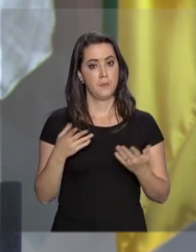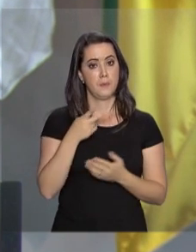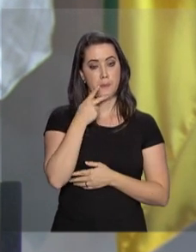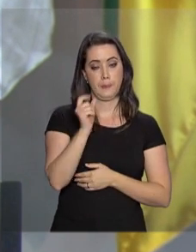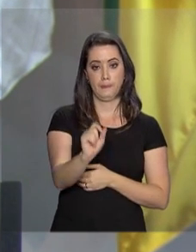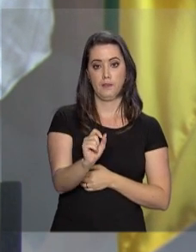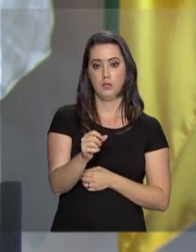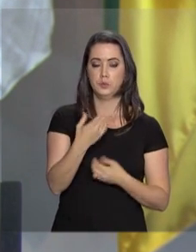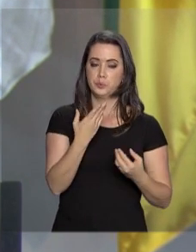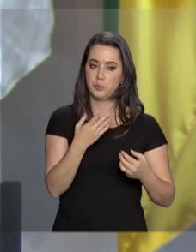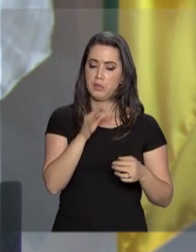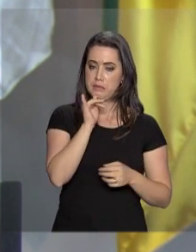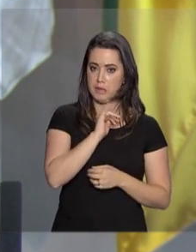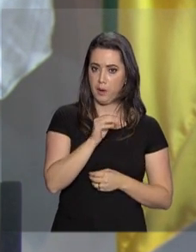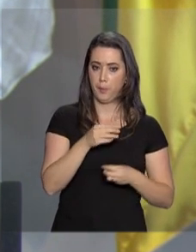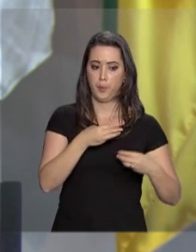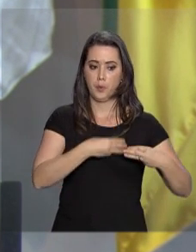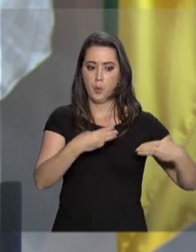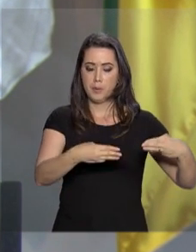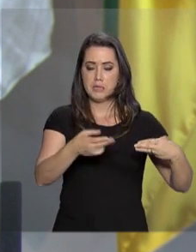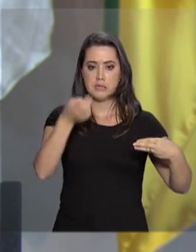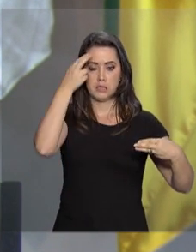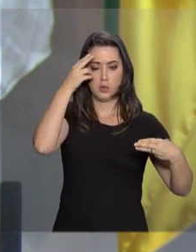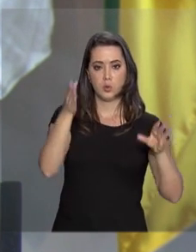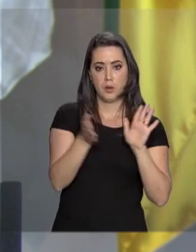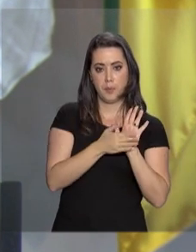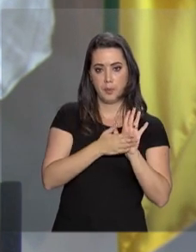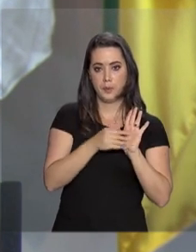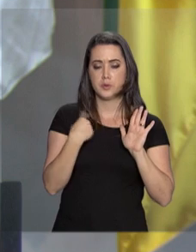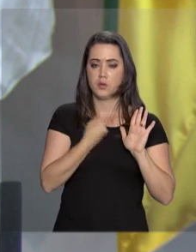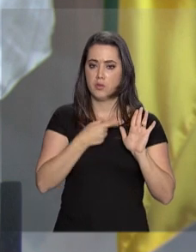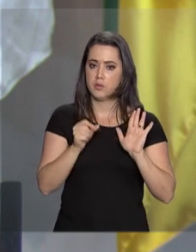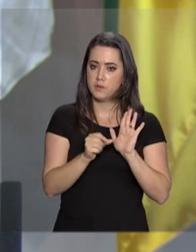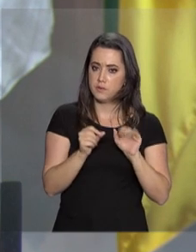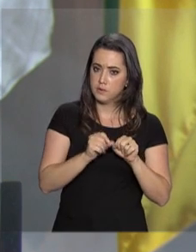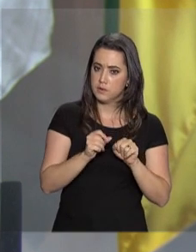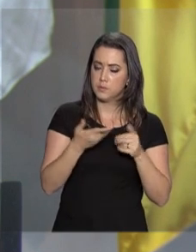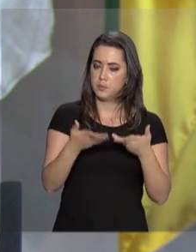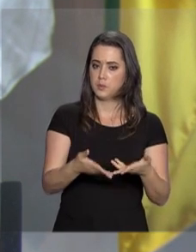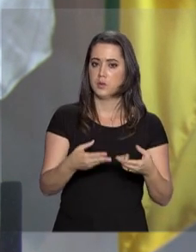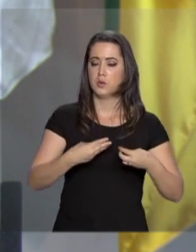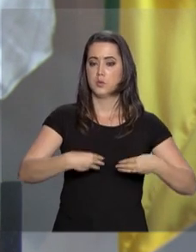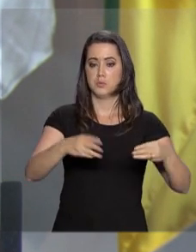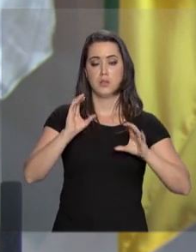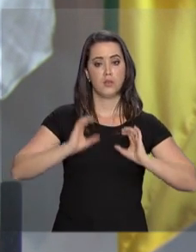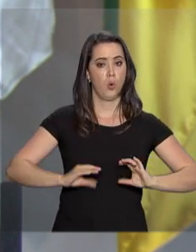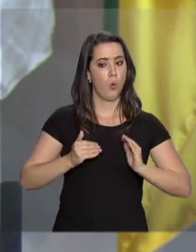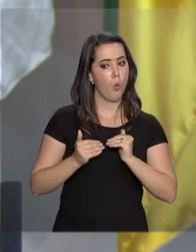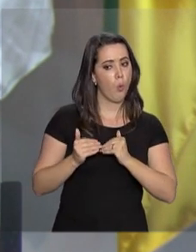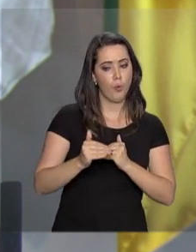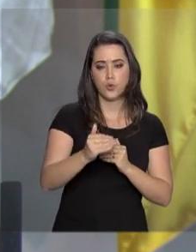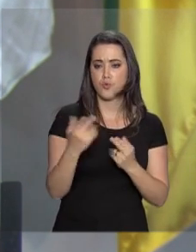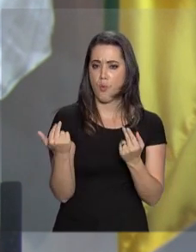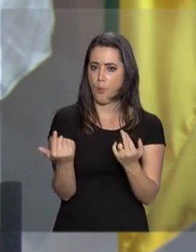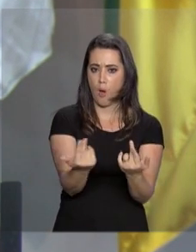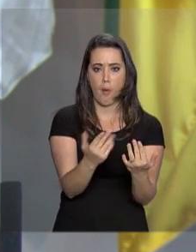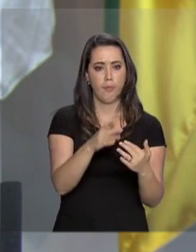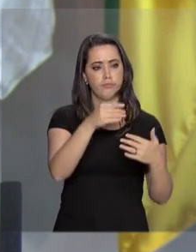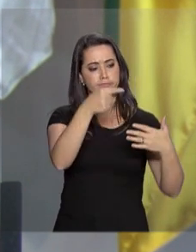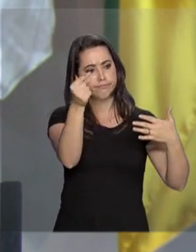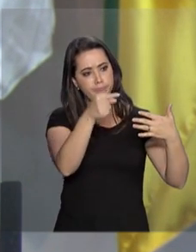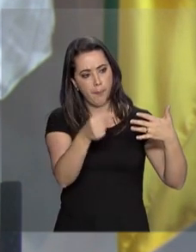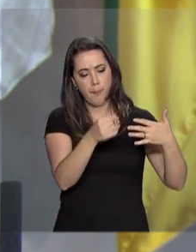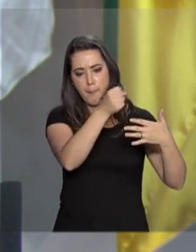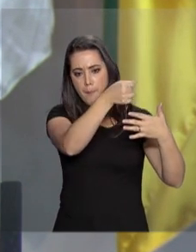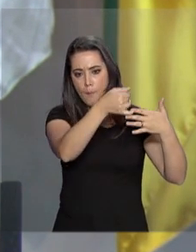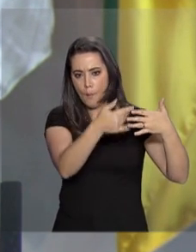O Ministério da Cultura, na proposta que nós estamos fazendo agora, do Ministério da Cidadania, ele vai continuar com todos os seus